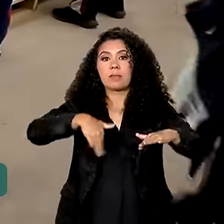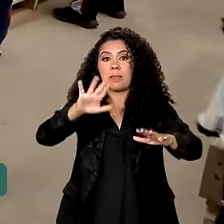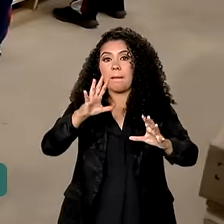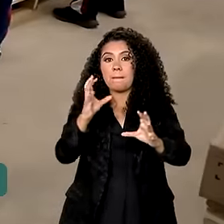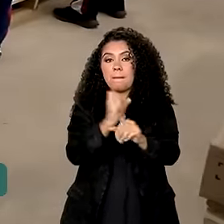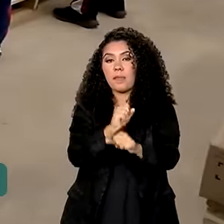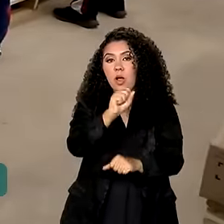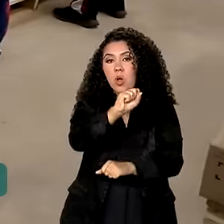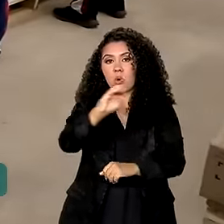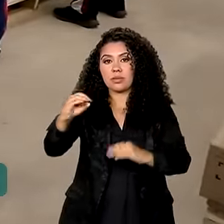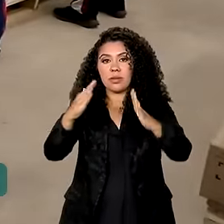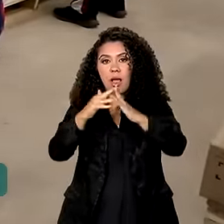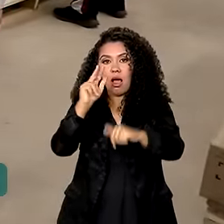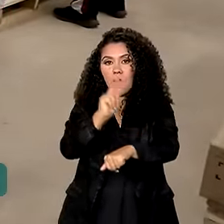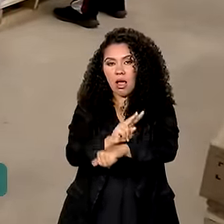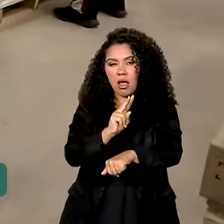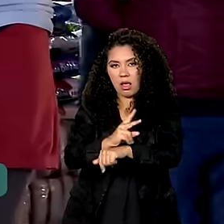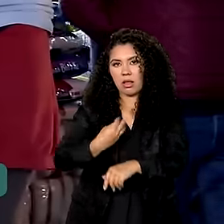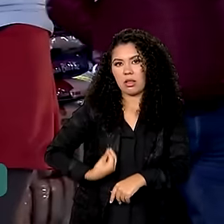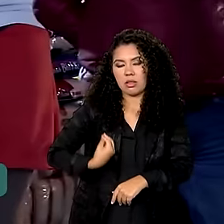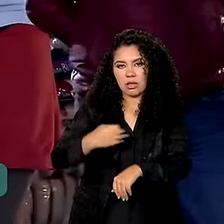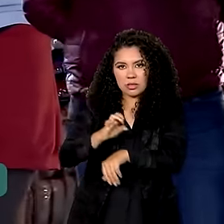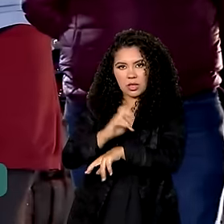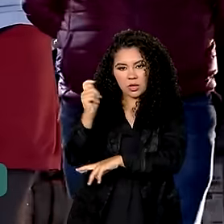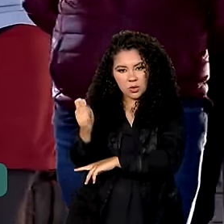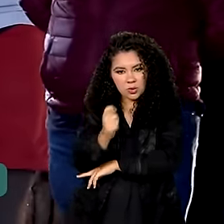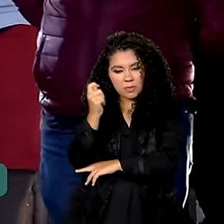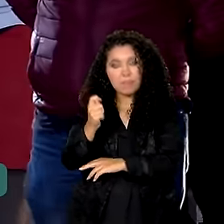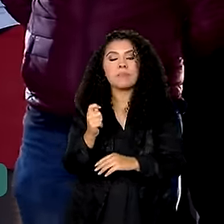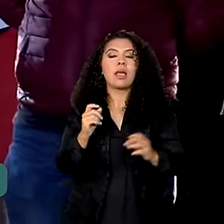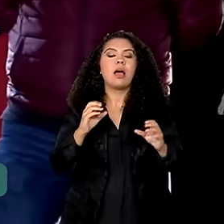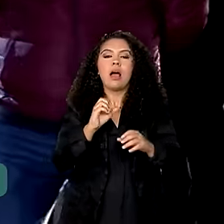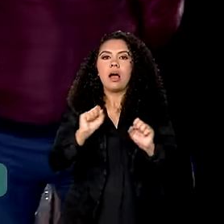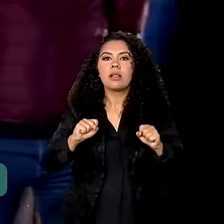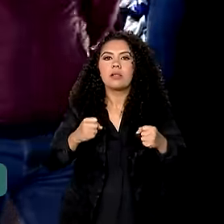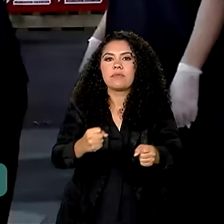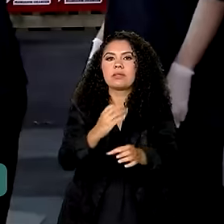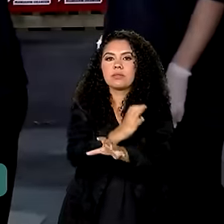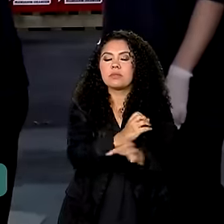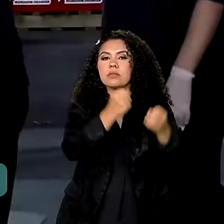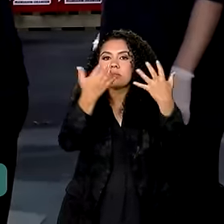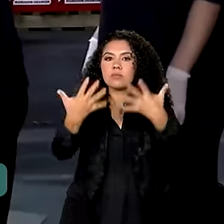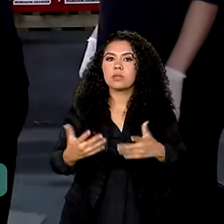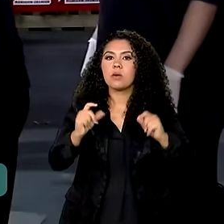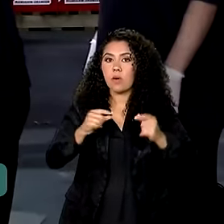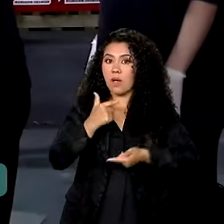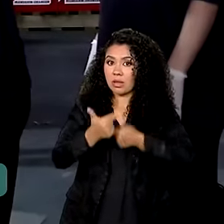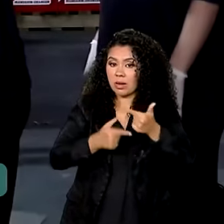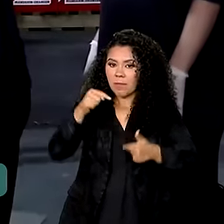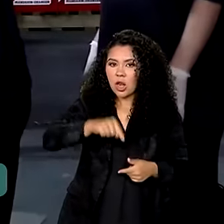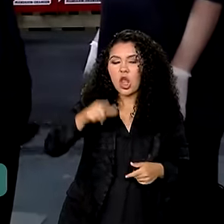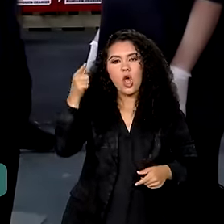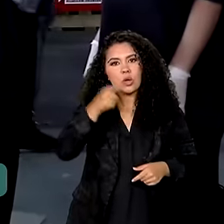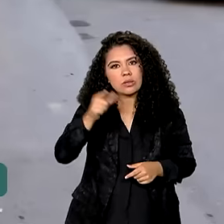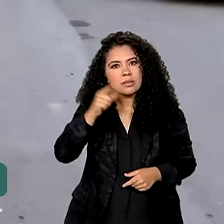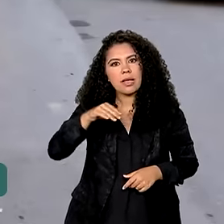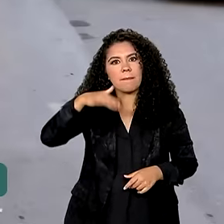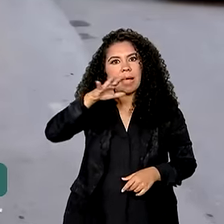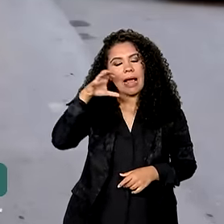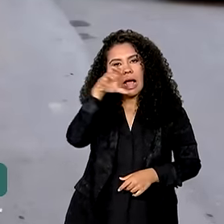temporários montados no Estado. Segundo a defesa civil, o trabalho realizado aqui agiliza o repasse do material